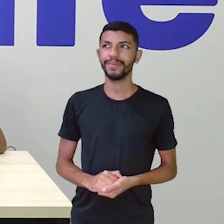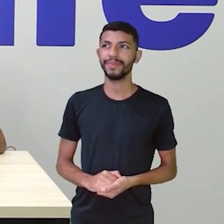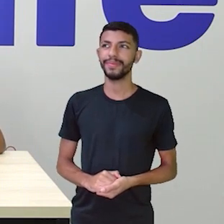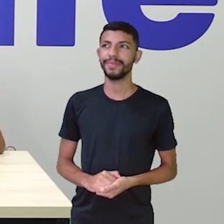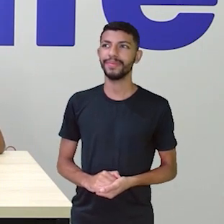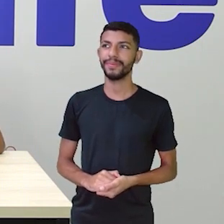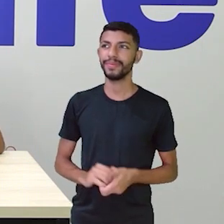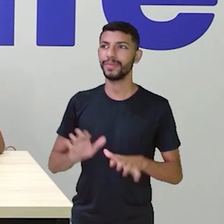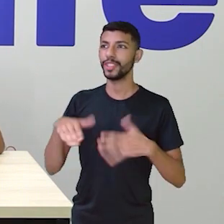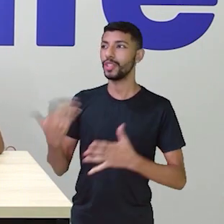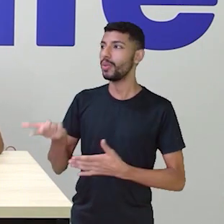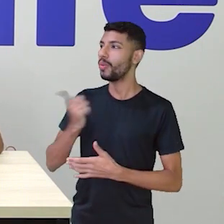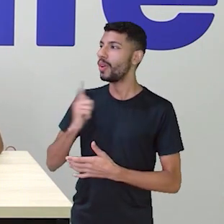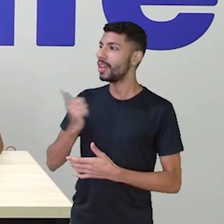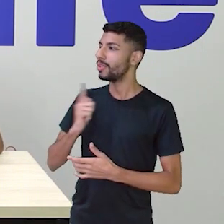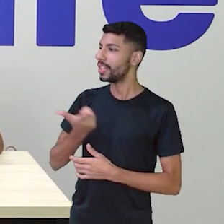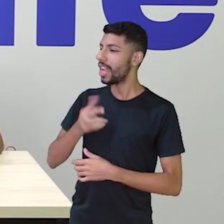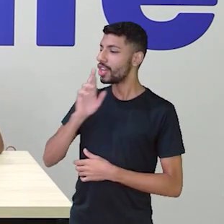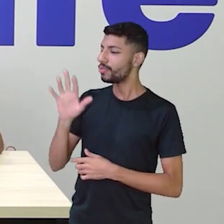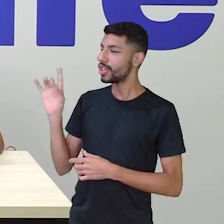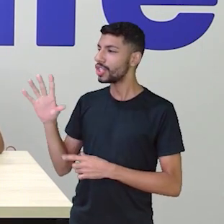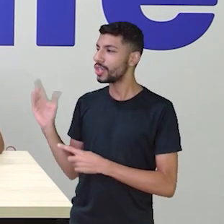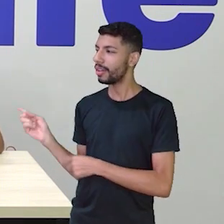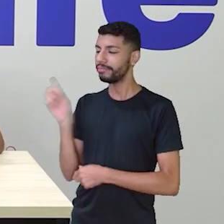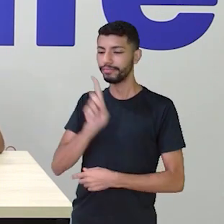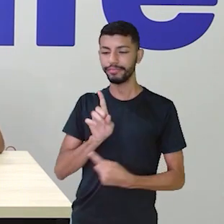Quando chegar o resultado é só trazer aqui para mim, tá?